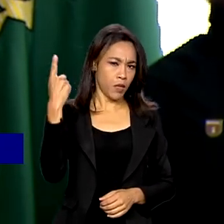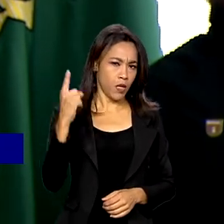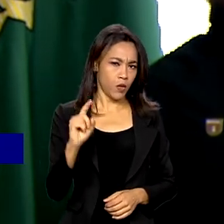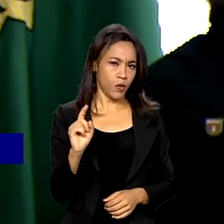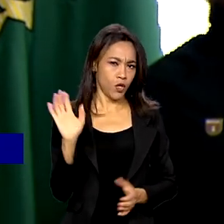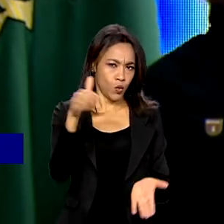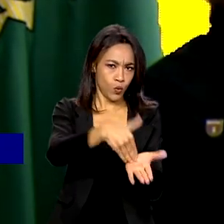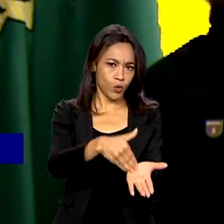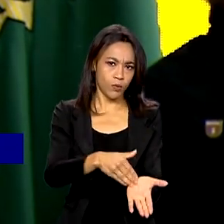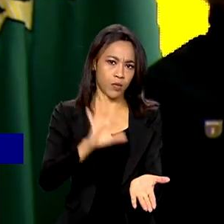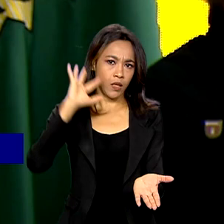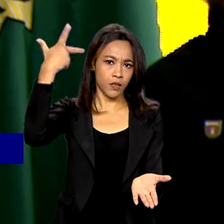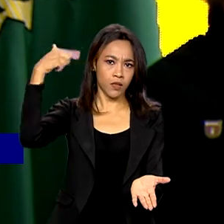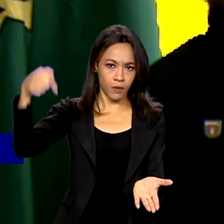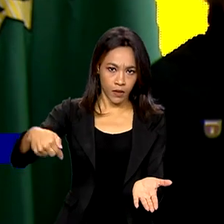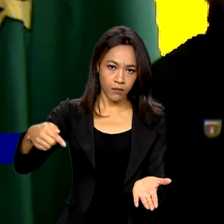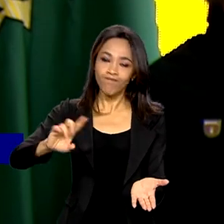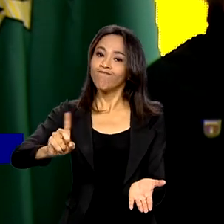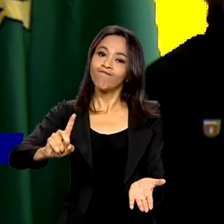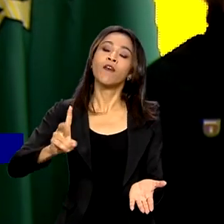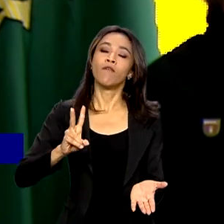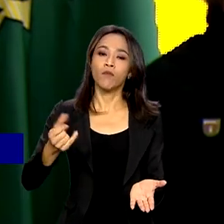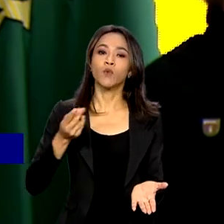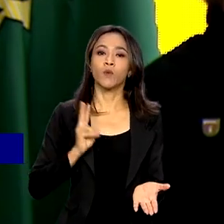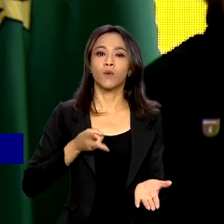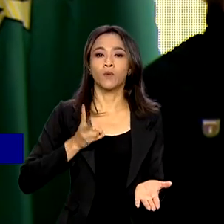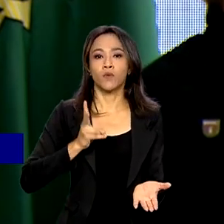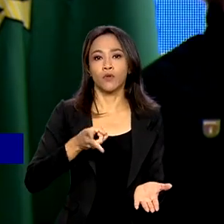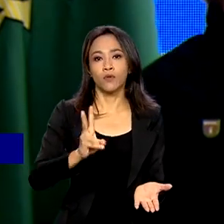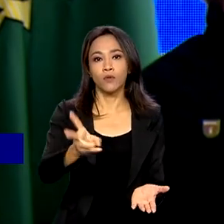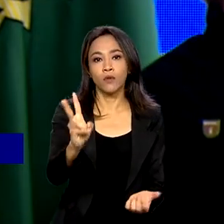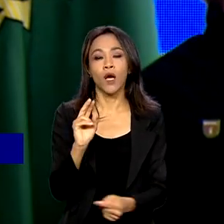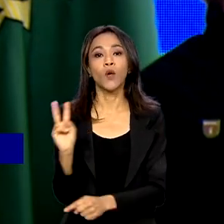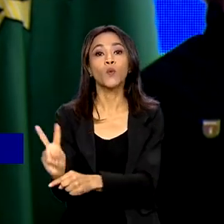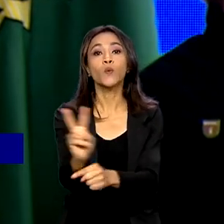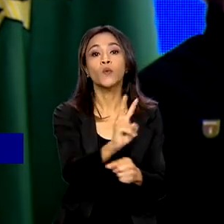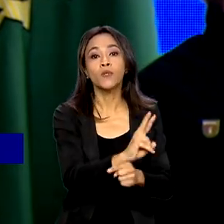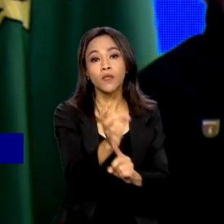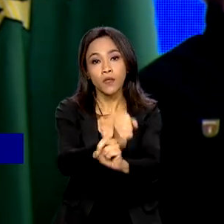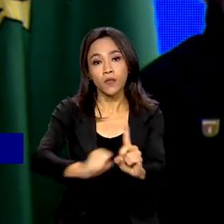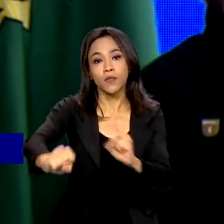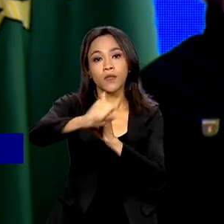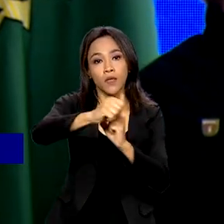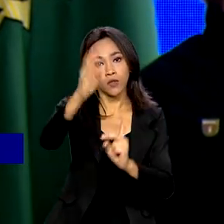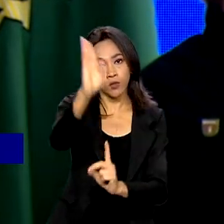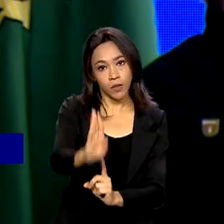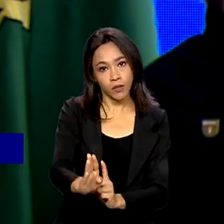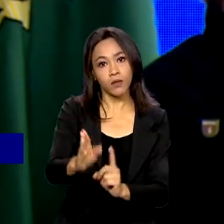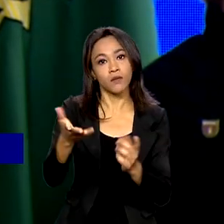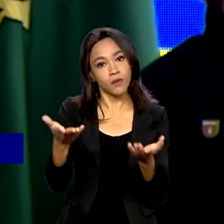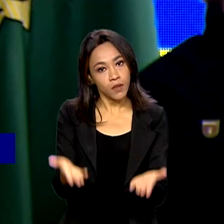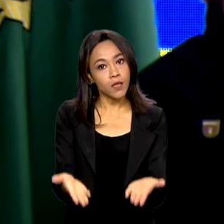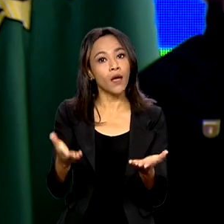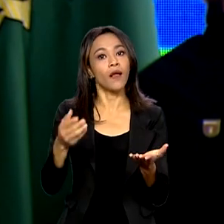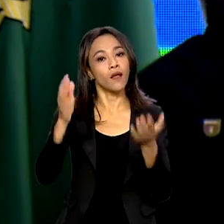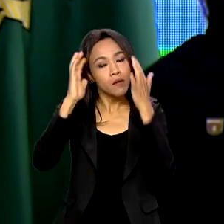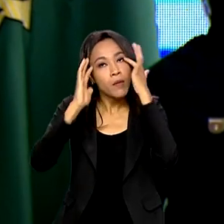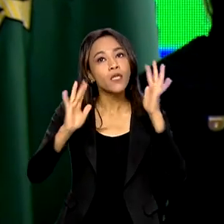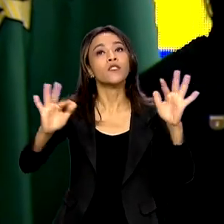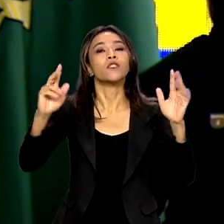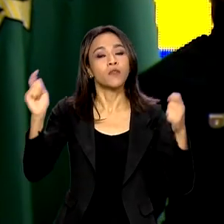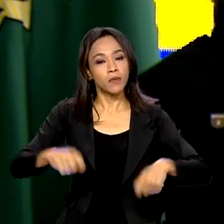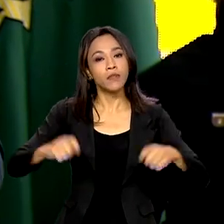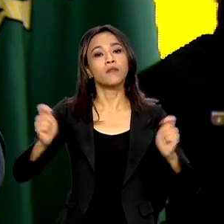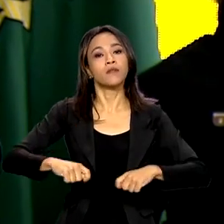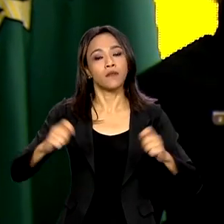nem será o último. A gente vai continuar cuidando da sociedade brasileira como ela imagina que a gente deva